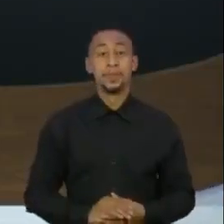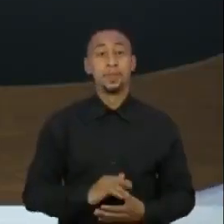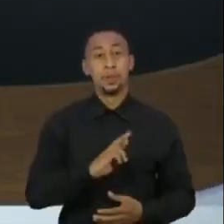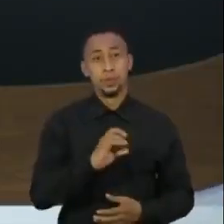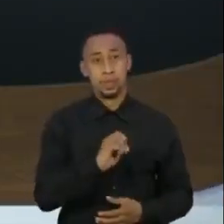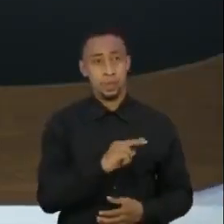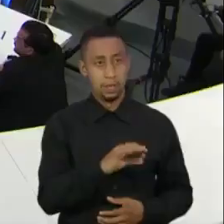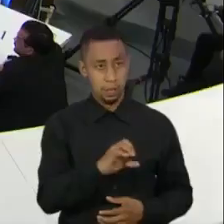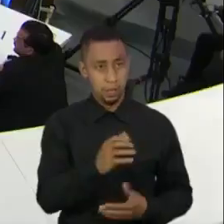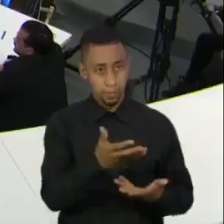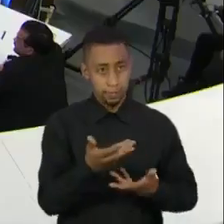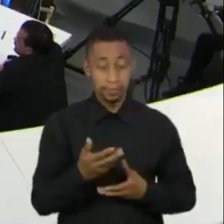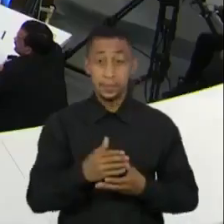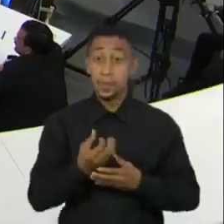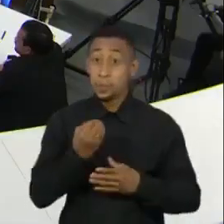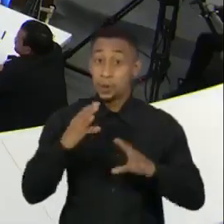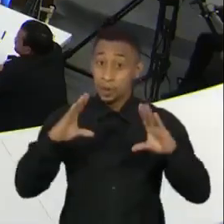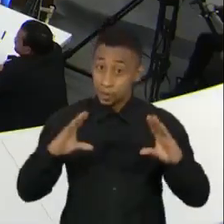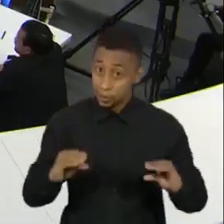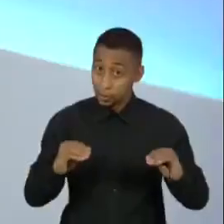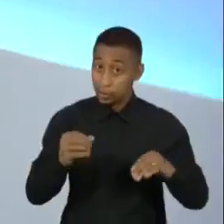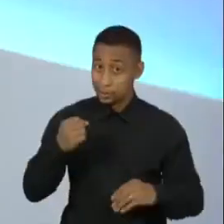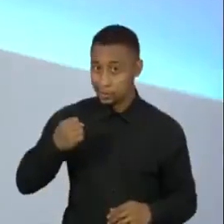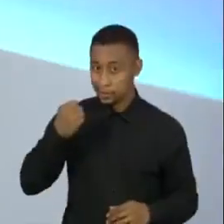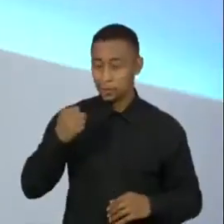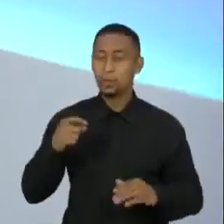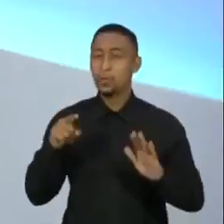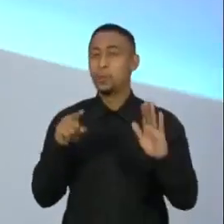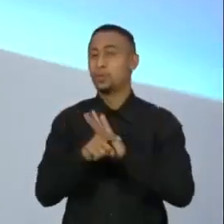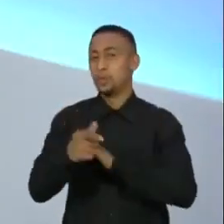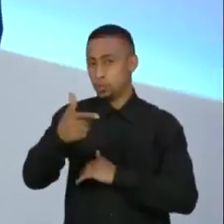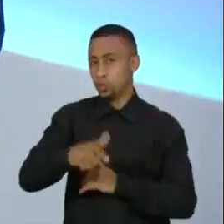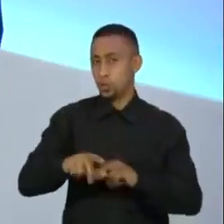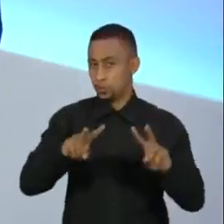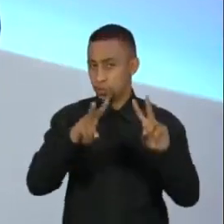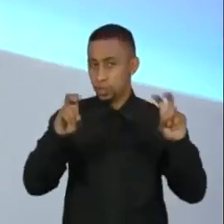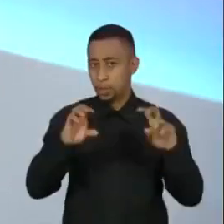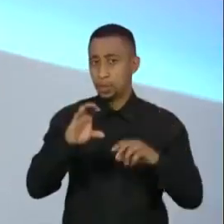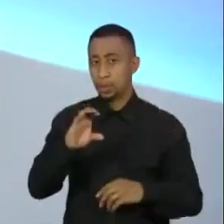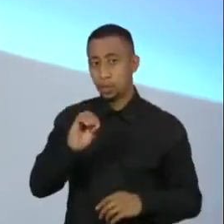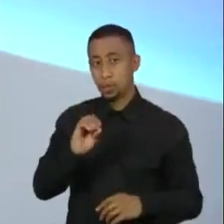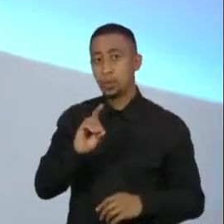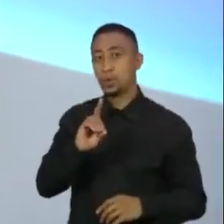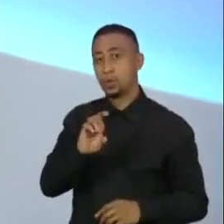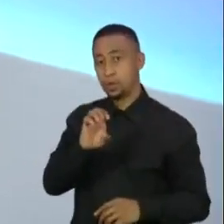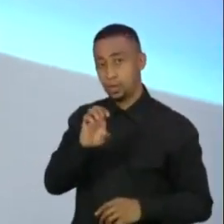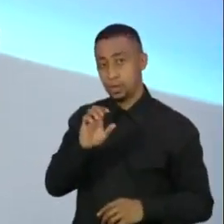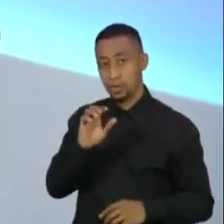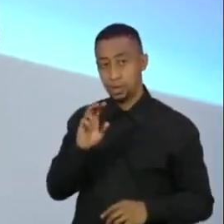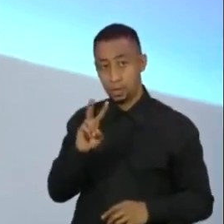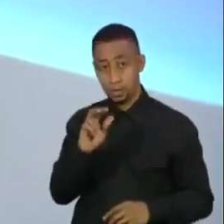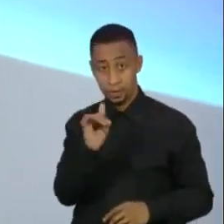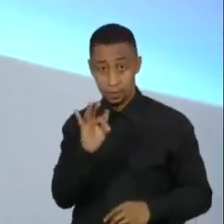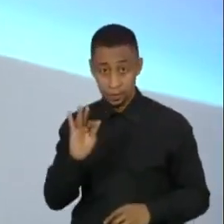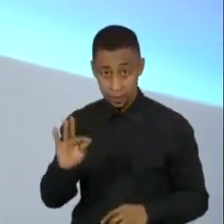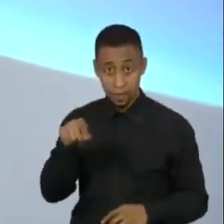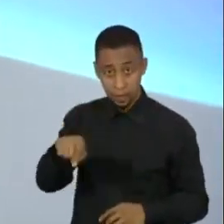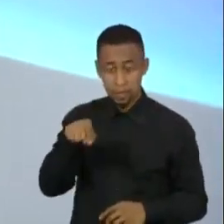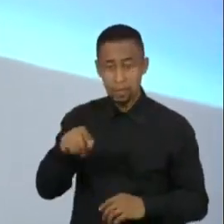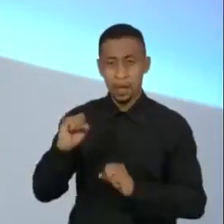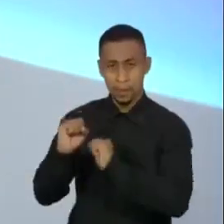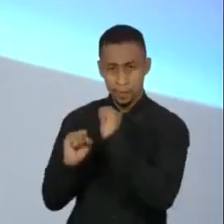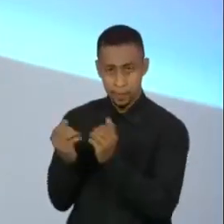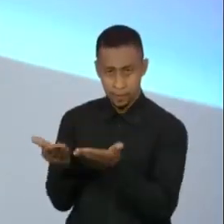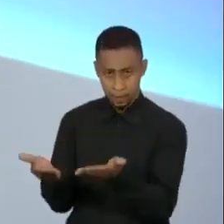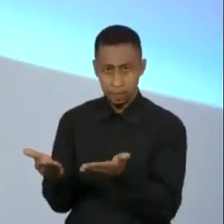Senador, boa noite. Eu vou continuar nesse tema da Codevasf, ainda para entender um ponto. Quando o senhor diz aí que deve ser uma espécie